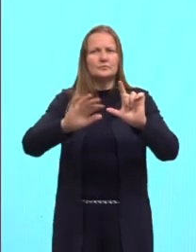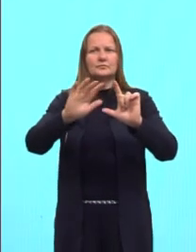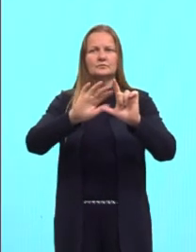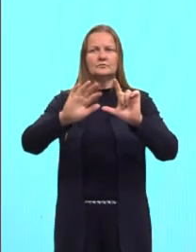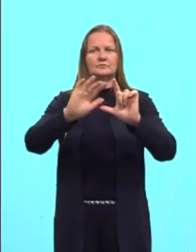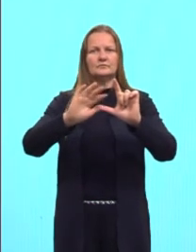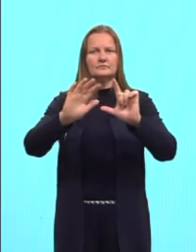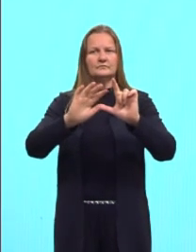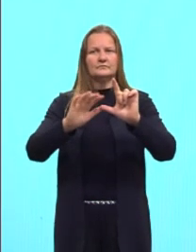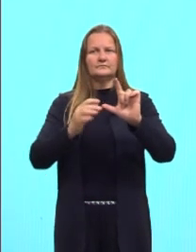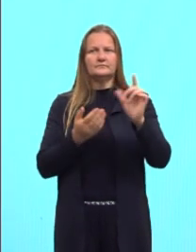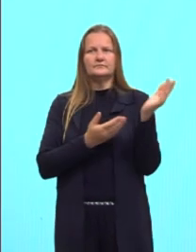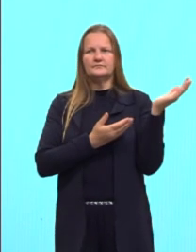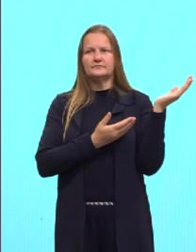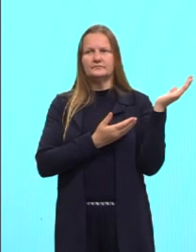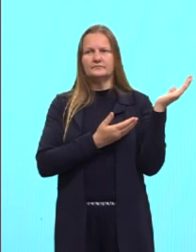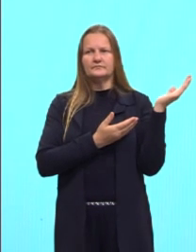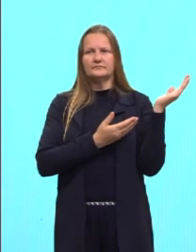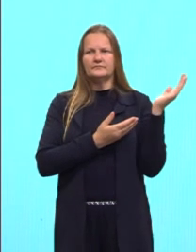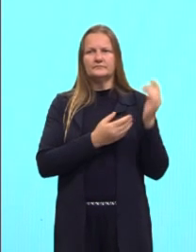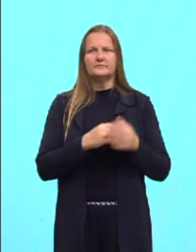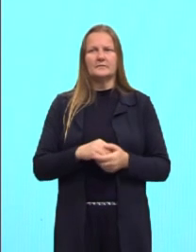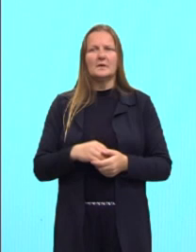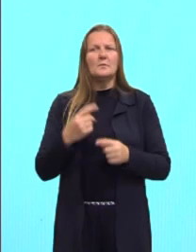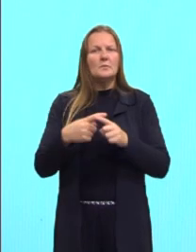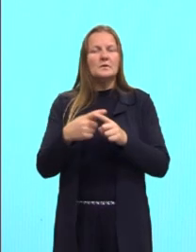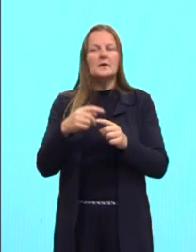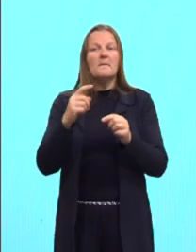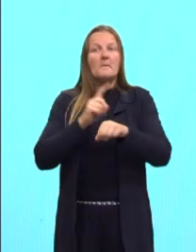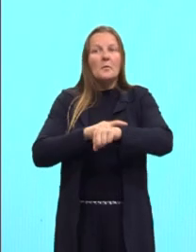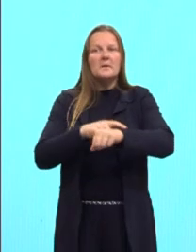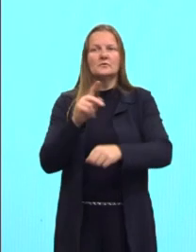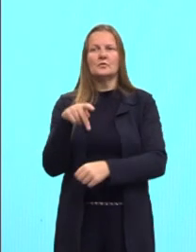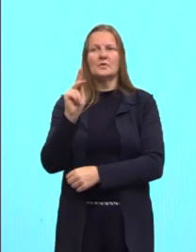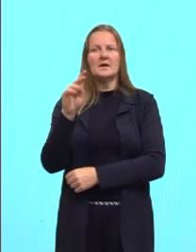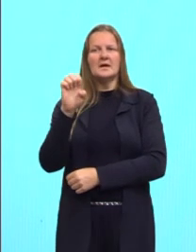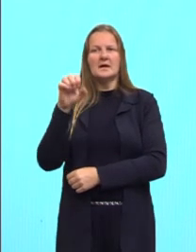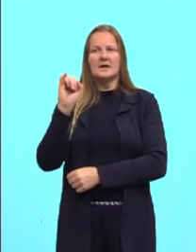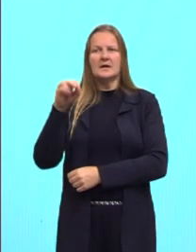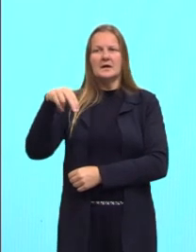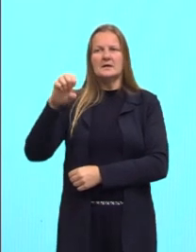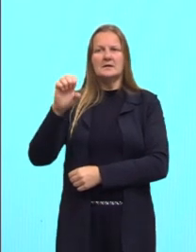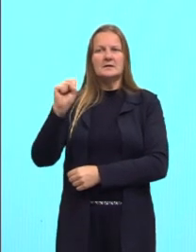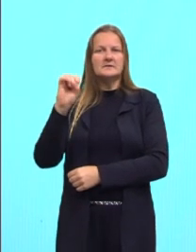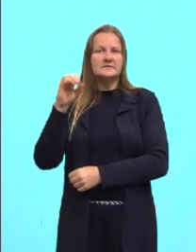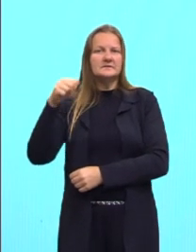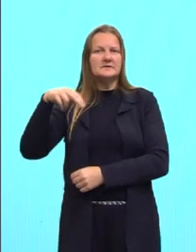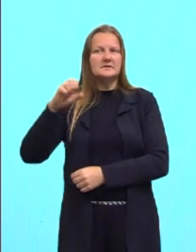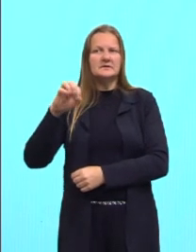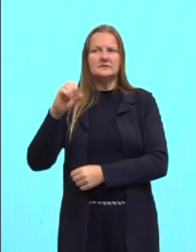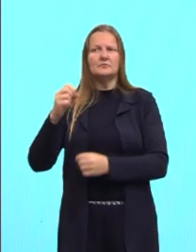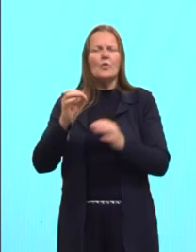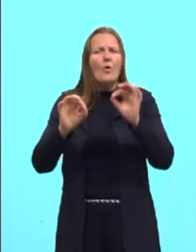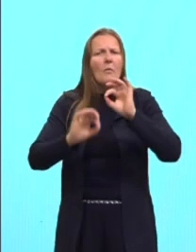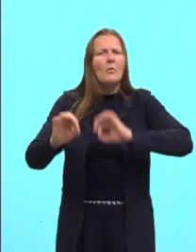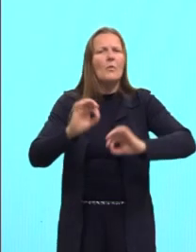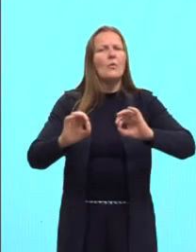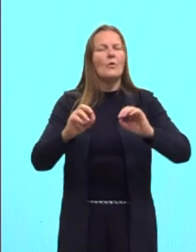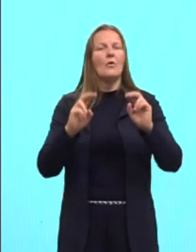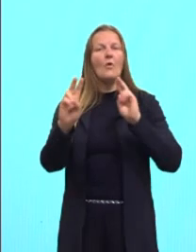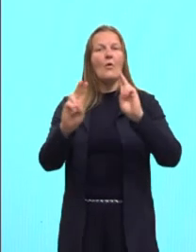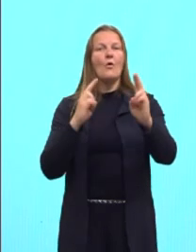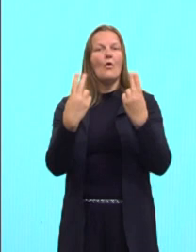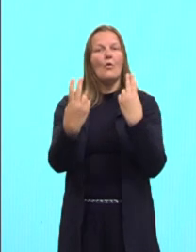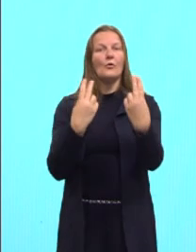vocês. E aí, então, você vai ver o que é o keynesianismo e o que é essa uberização do trabalho, que é algo novo, pode